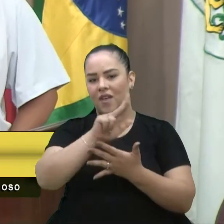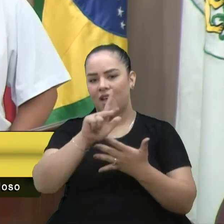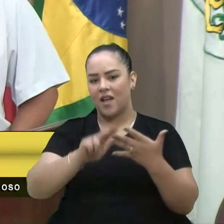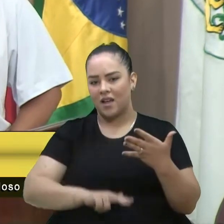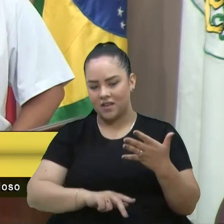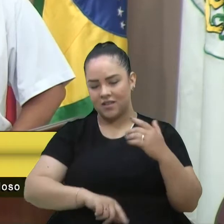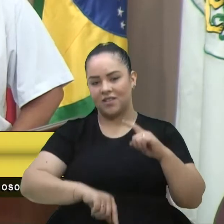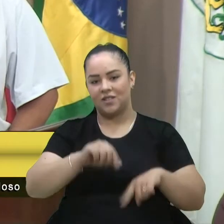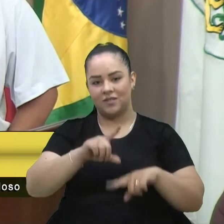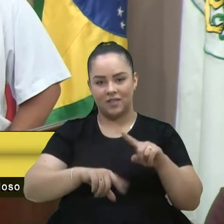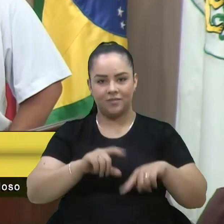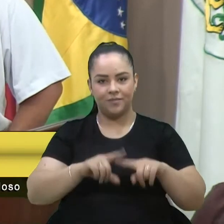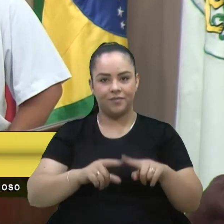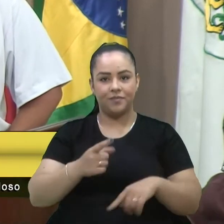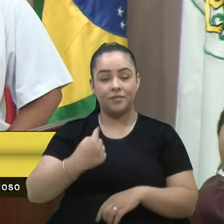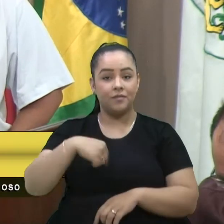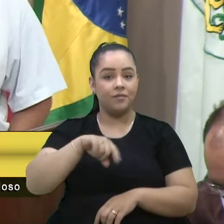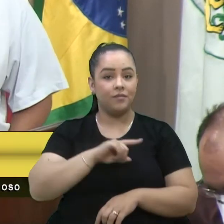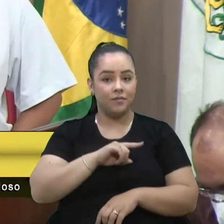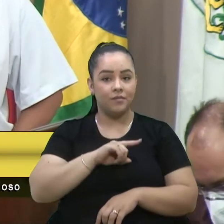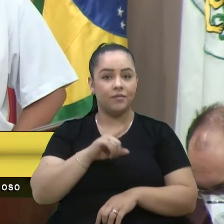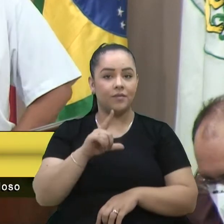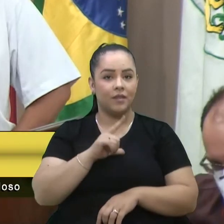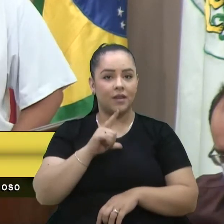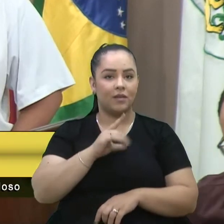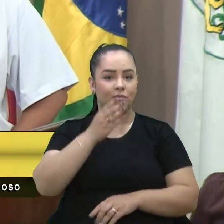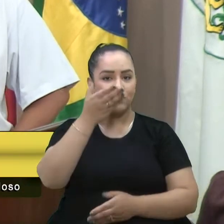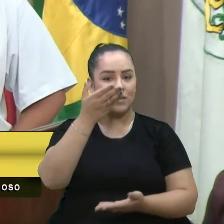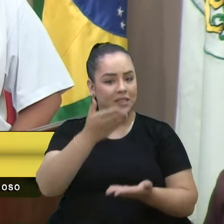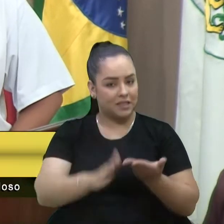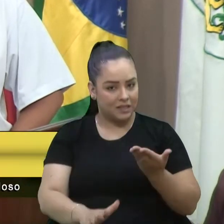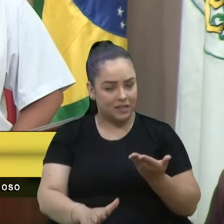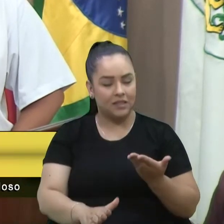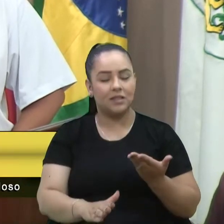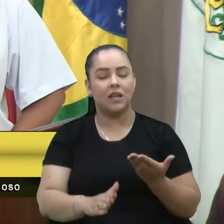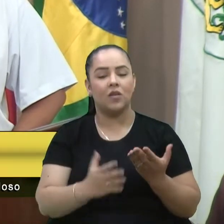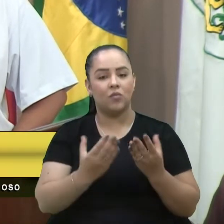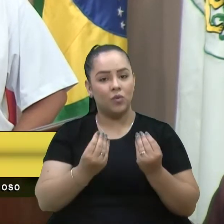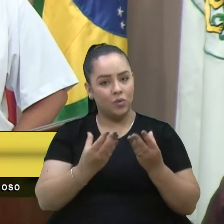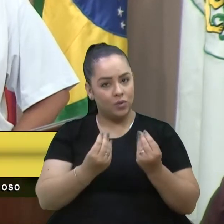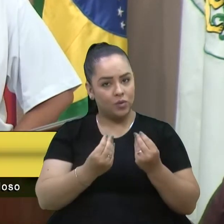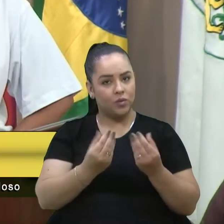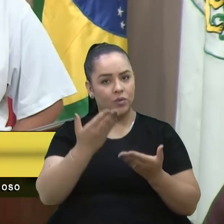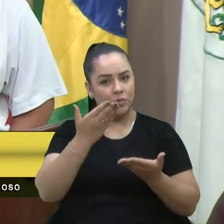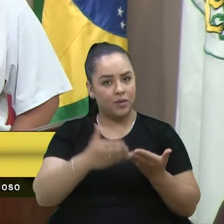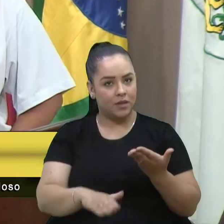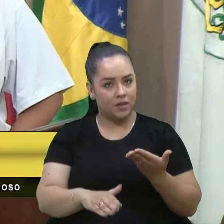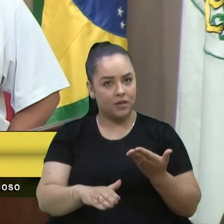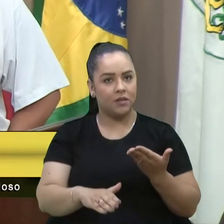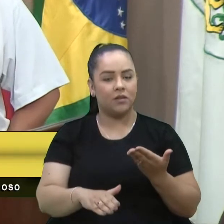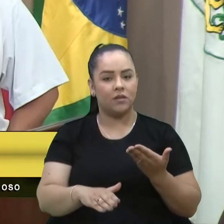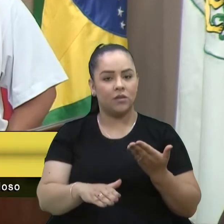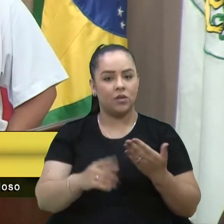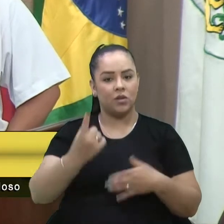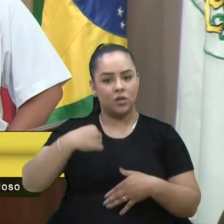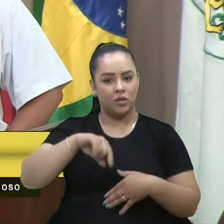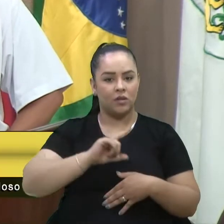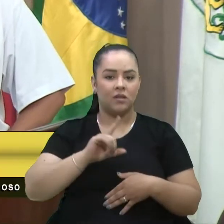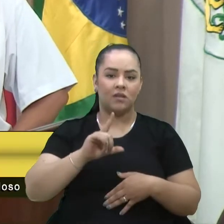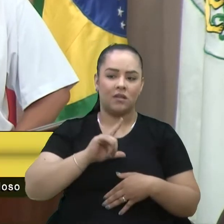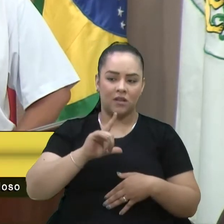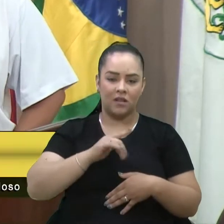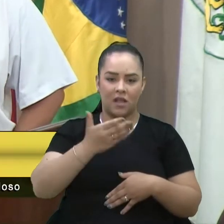tivemos um prejuízo grande com o arrombamento que a gente teve lá,